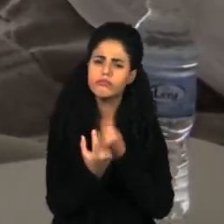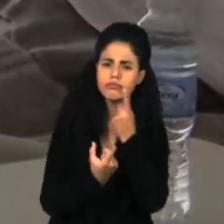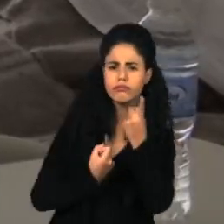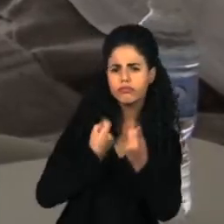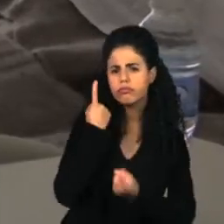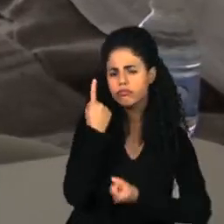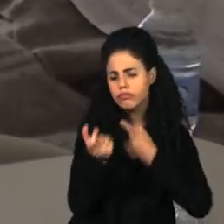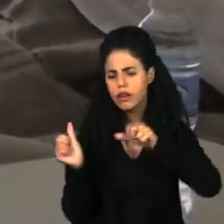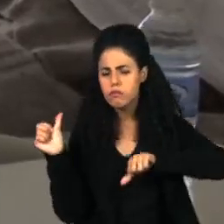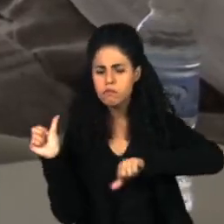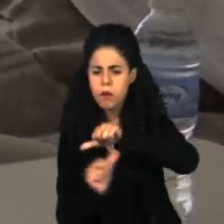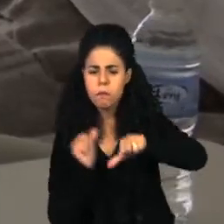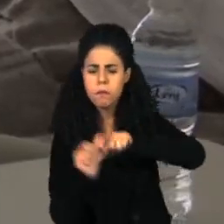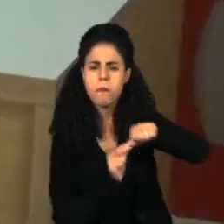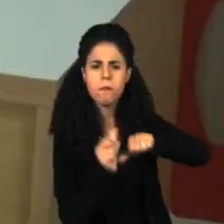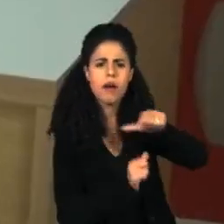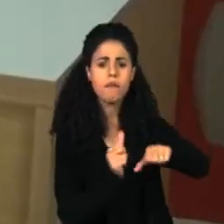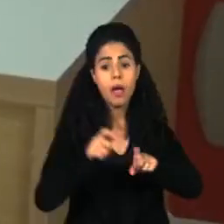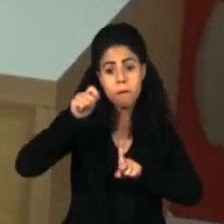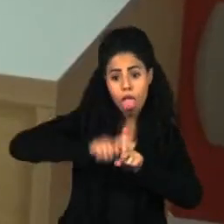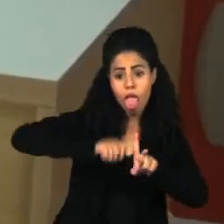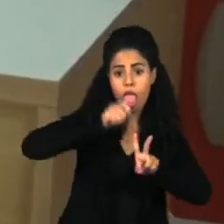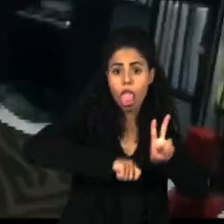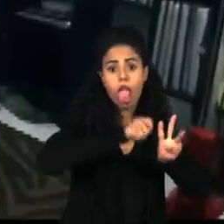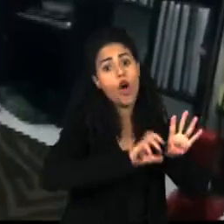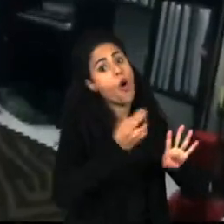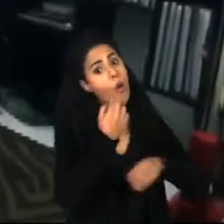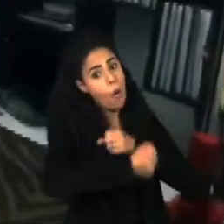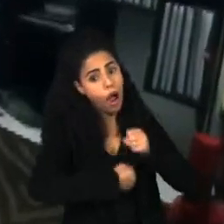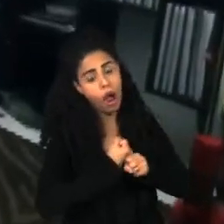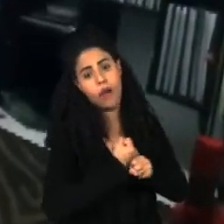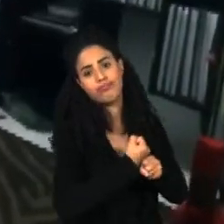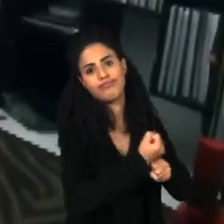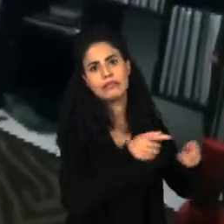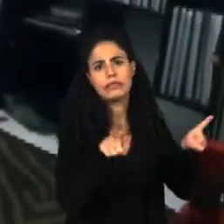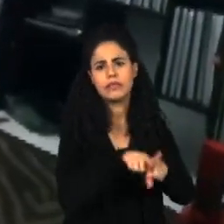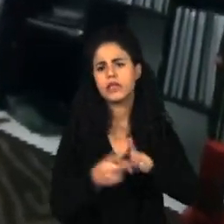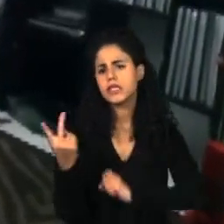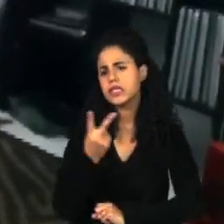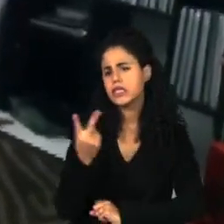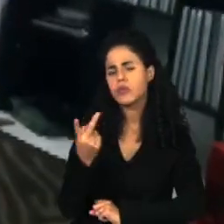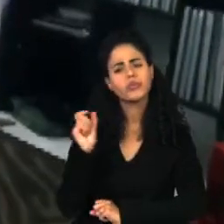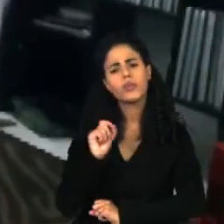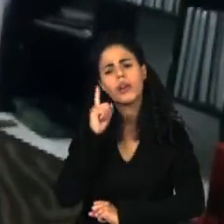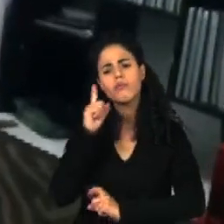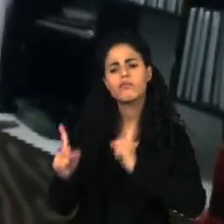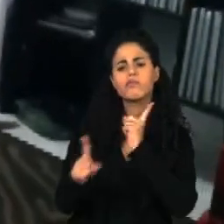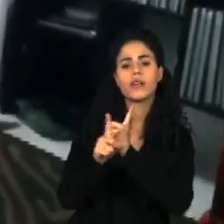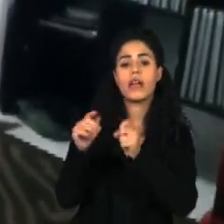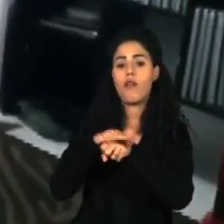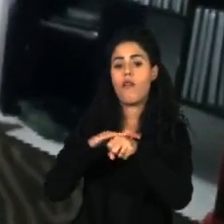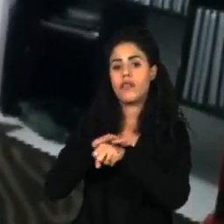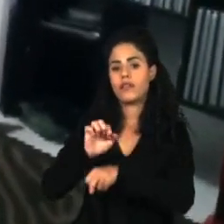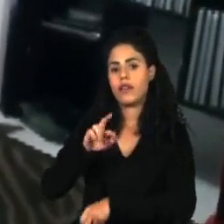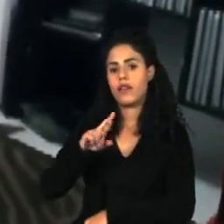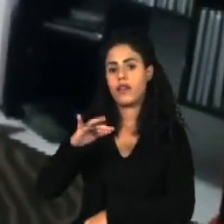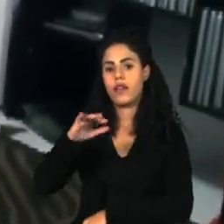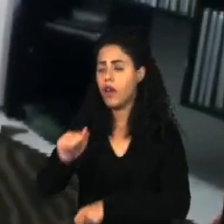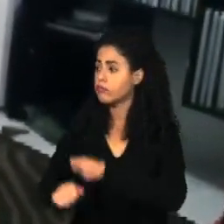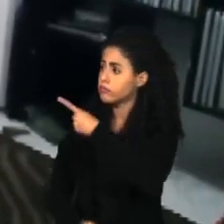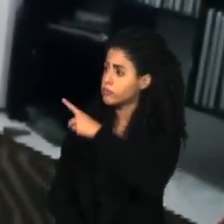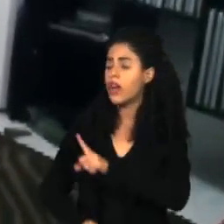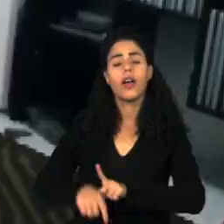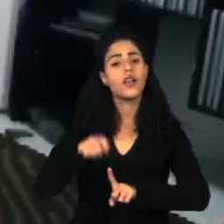alterações persistem por meses e até anos. Esta é a segunda vez que a nossa equipe conversa com a Érica. Em